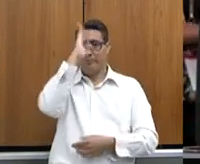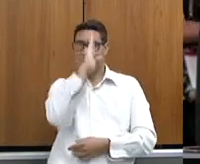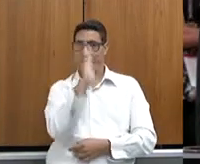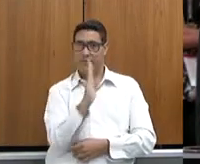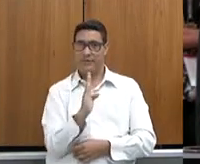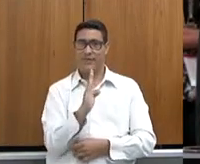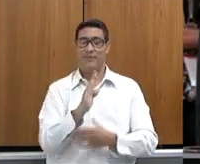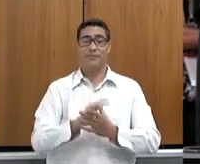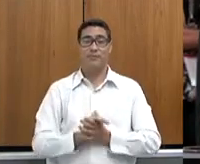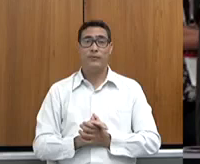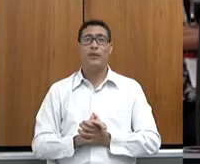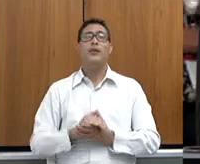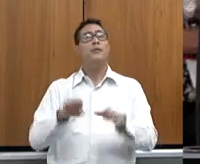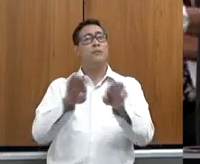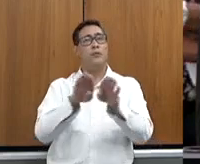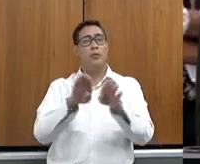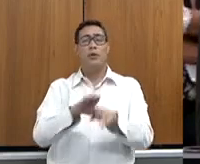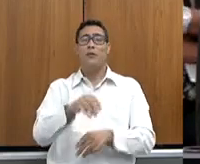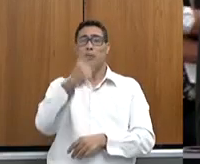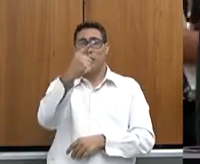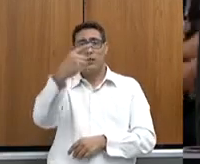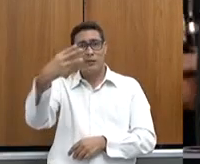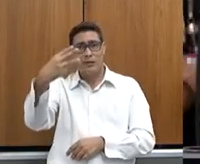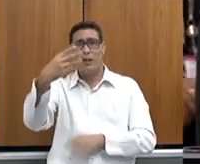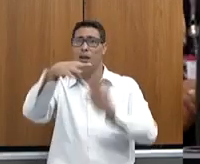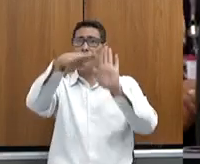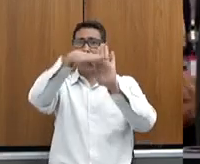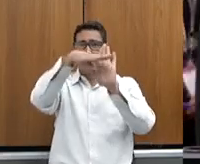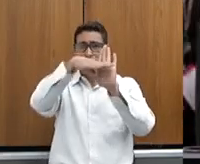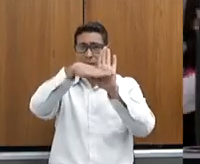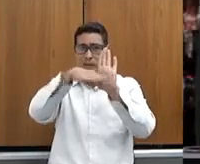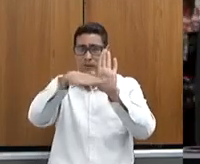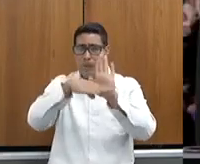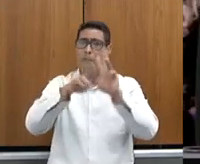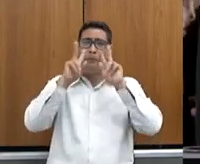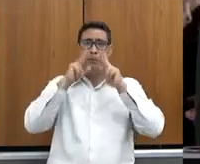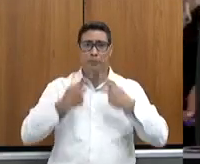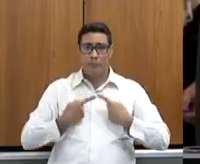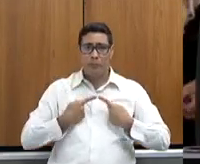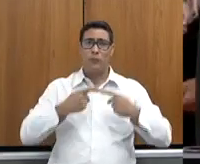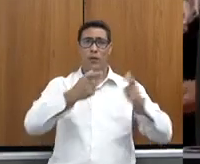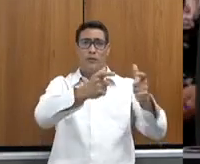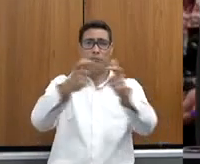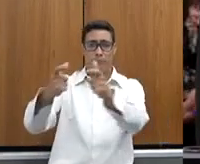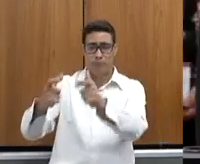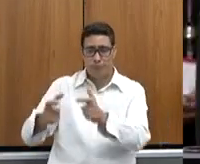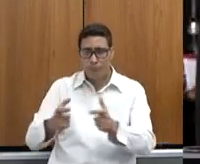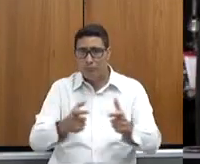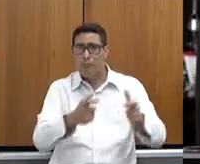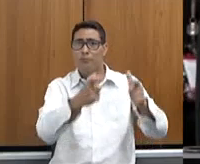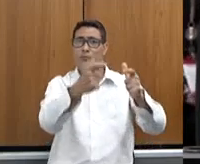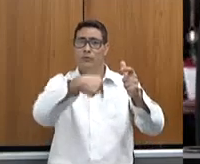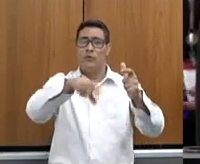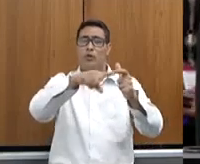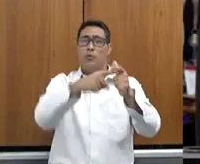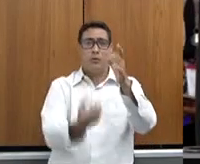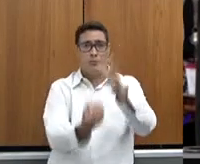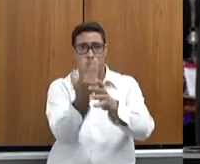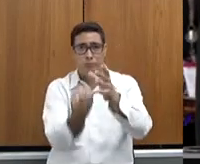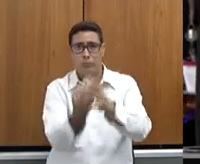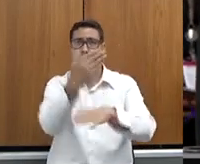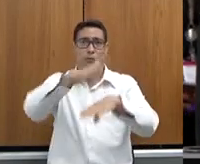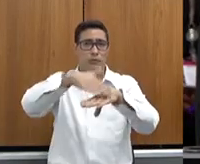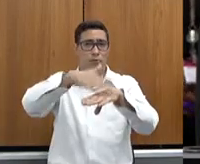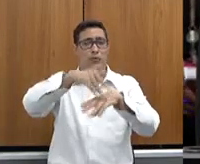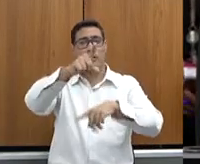Foi publicado mais de 13 normas, reconhecendo regiões produtoras e fornecendo amparo legal para a comercialização desses produtos. Isso aqui eu